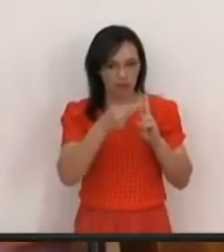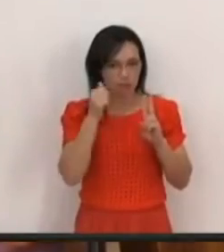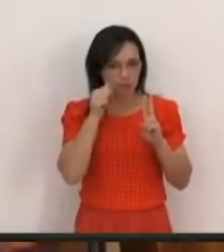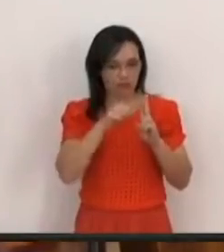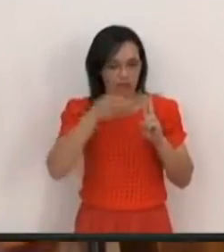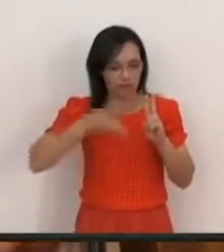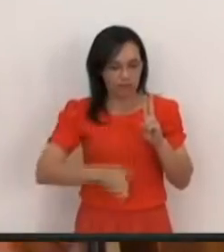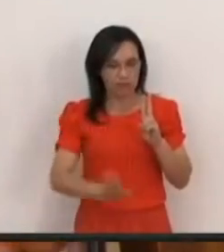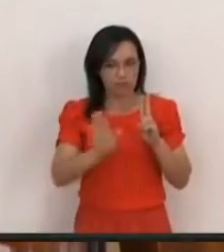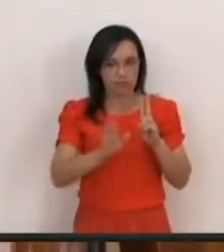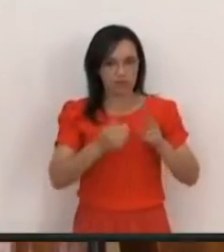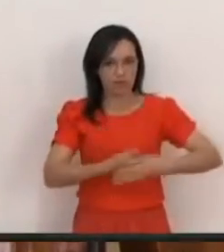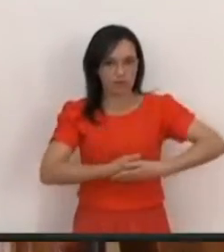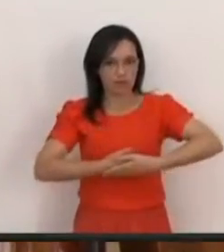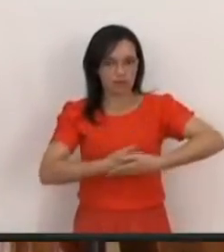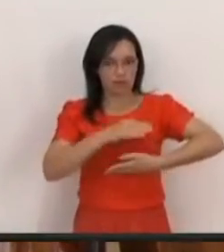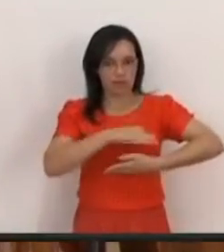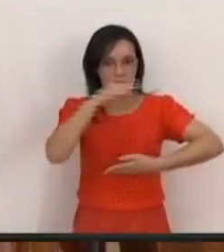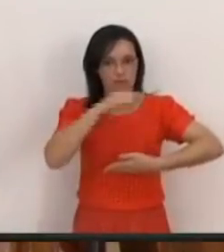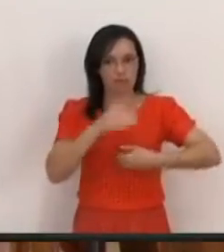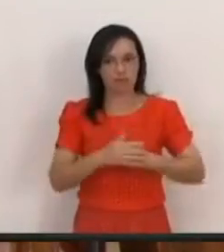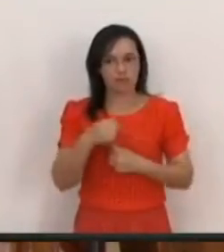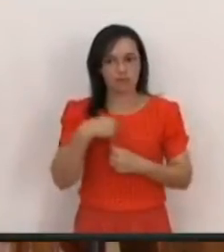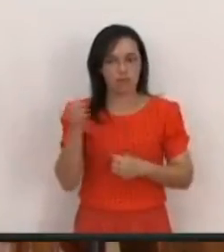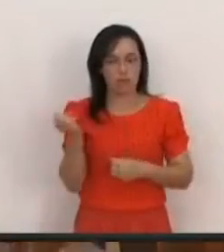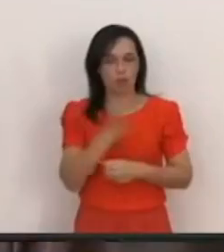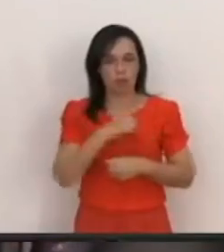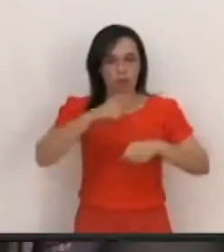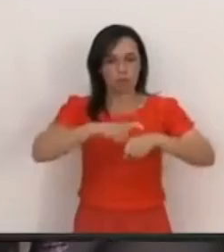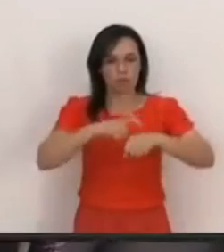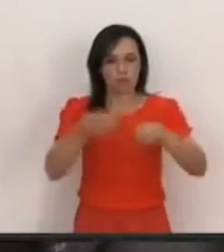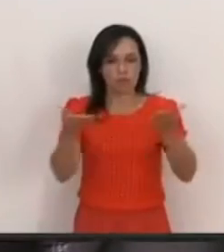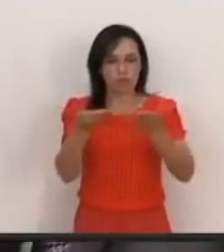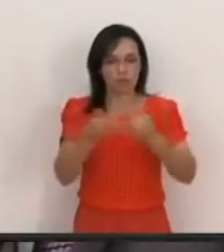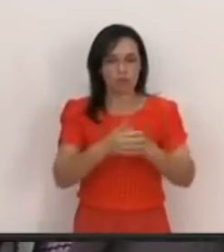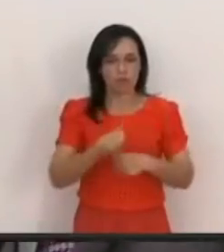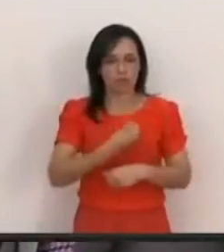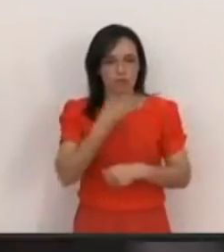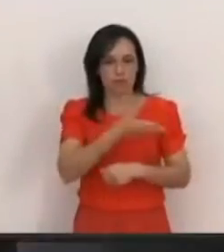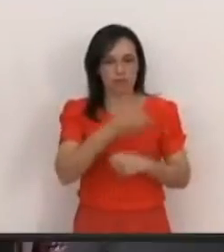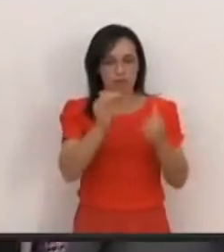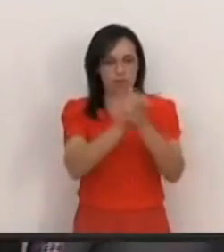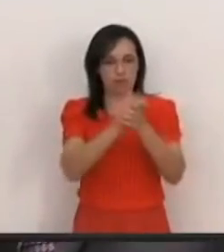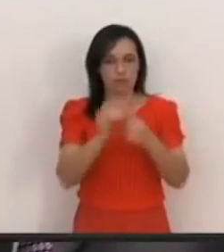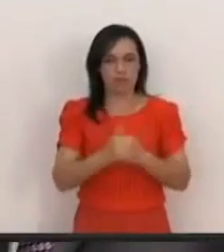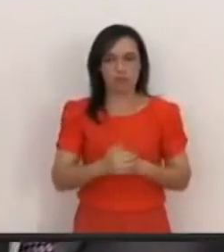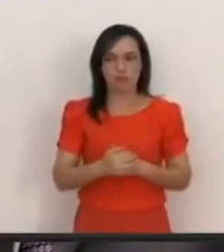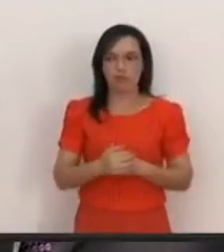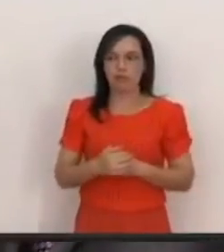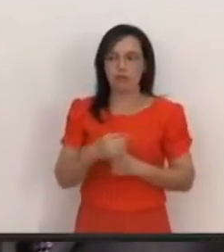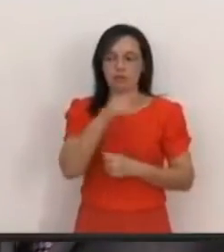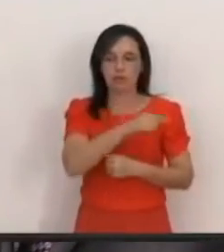Benjamim crescer E a gente está vendo Esse novo momento Na vida do casal E eu gostaria Que vocês percebessem Que o pastor Rodrigo